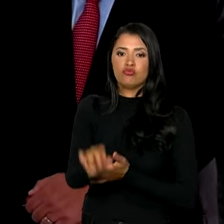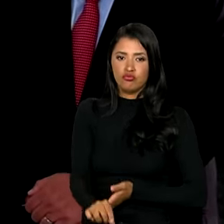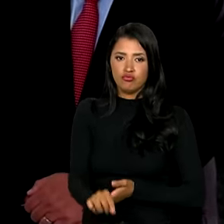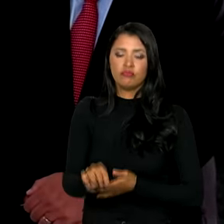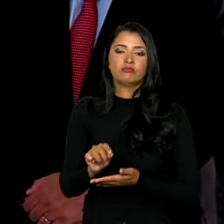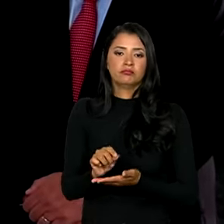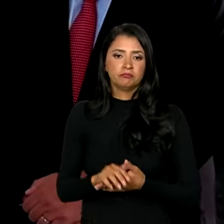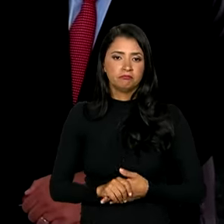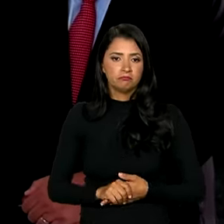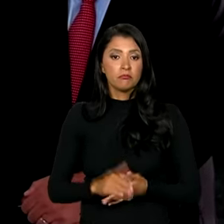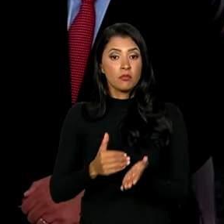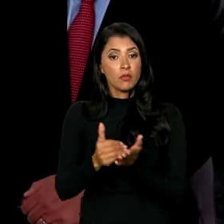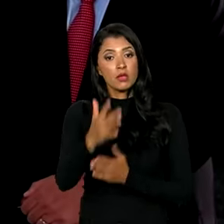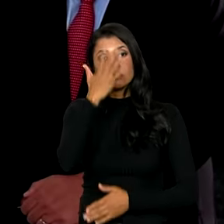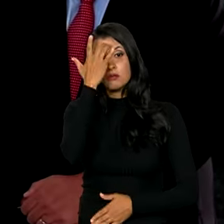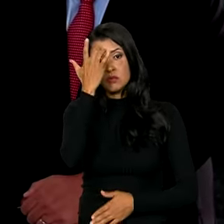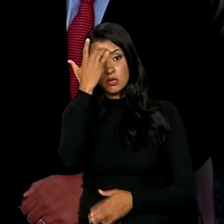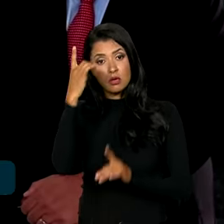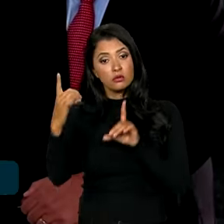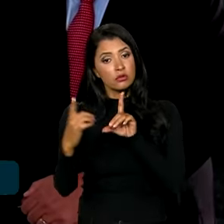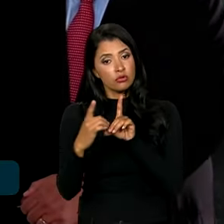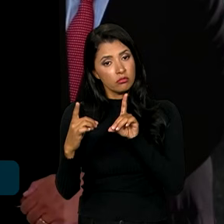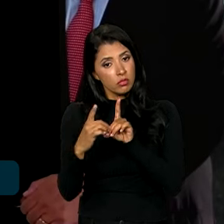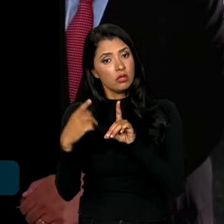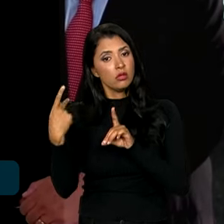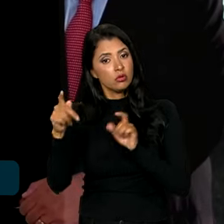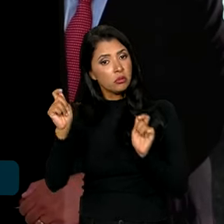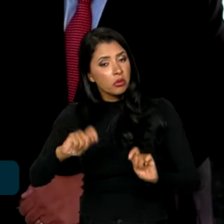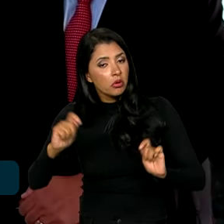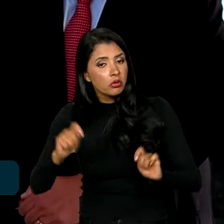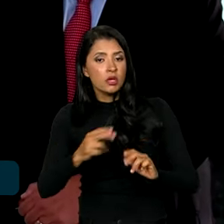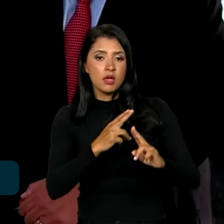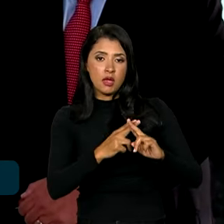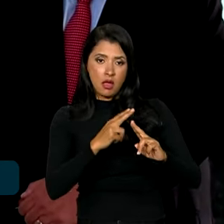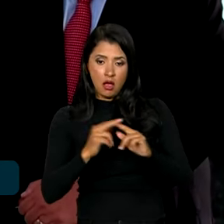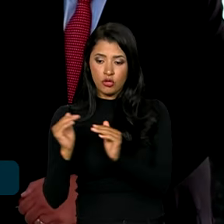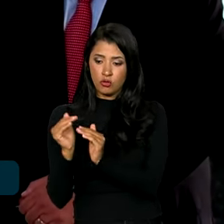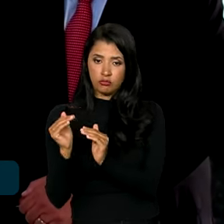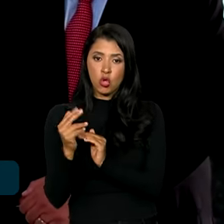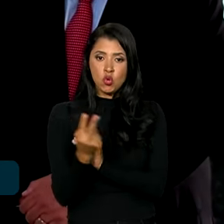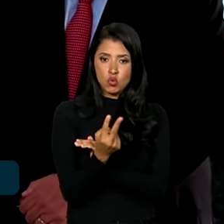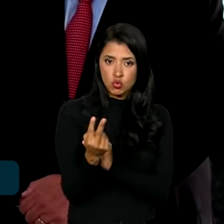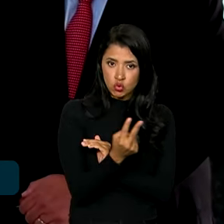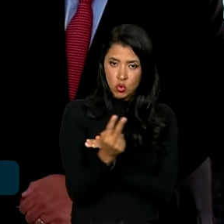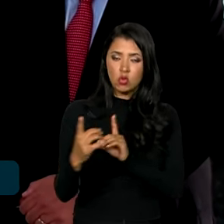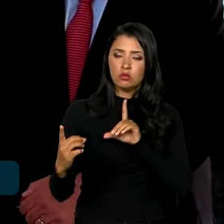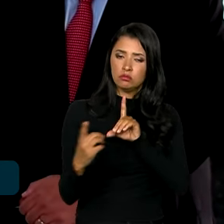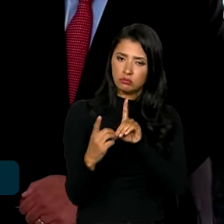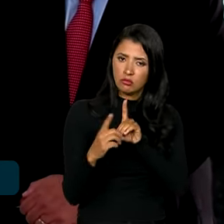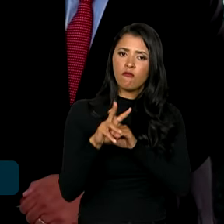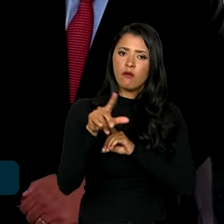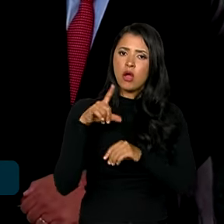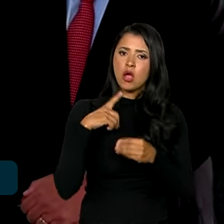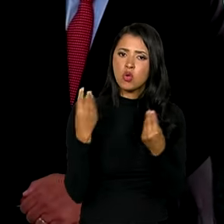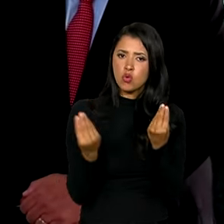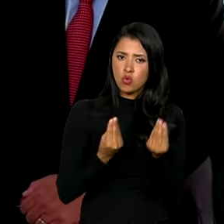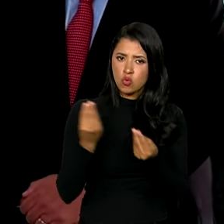de amanhã, possa-se iniciar o atendimento. Tanto a Caixa como o Banco do Brasil vão realizar, inclusive, atendimentos via